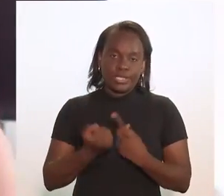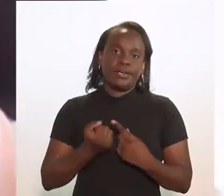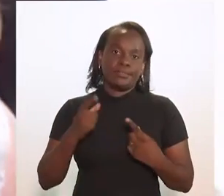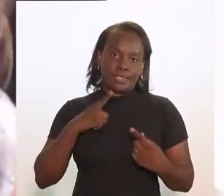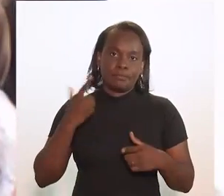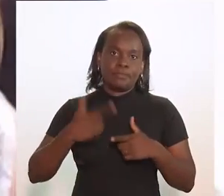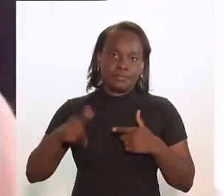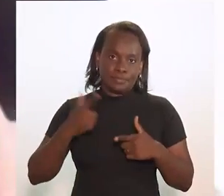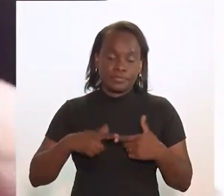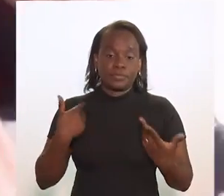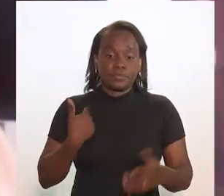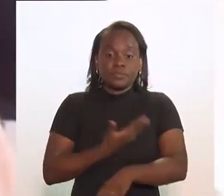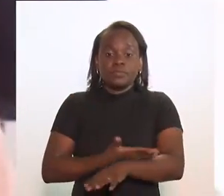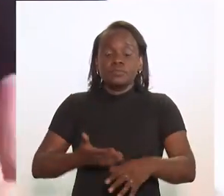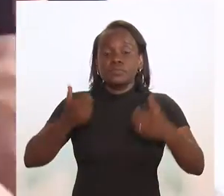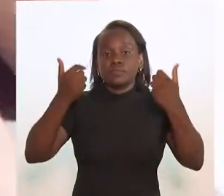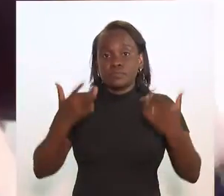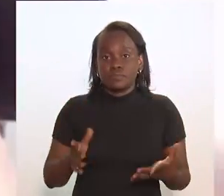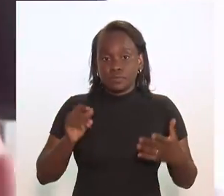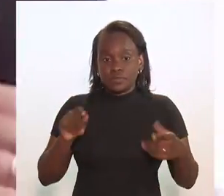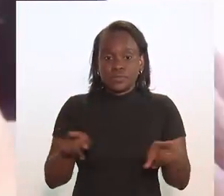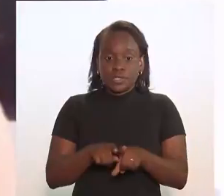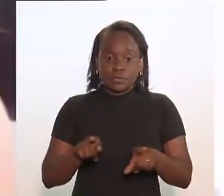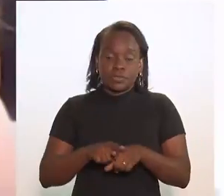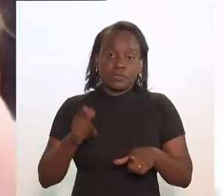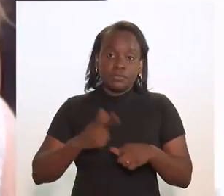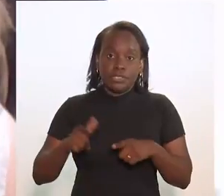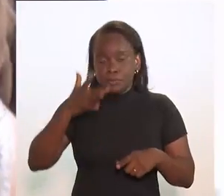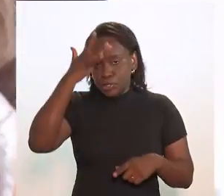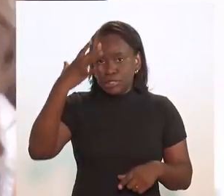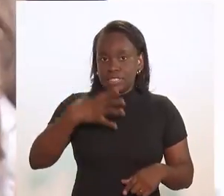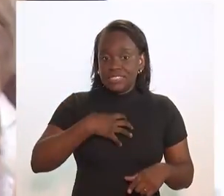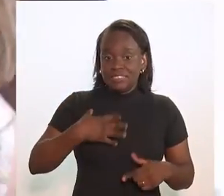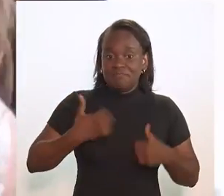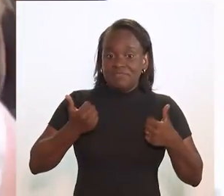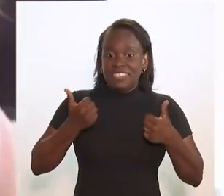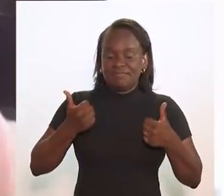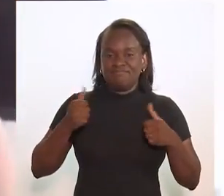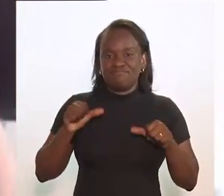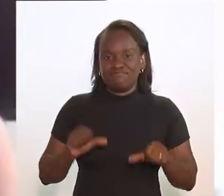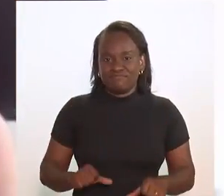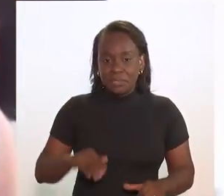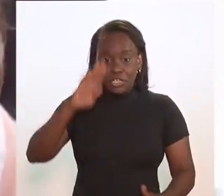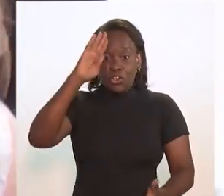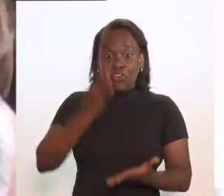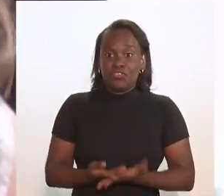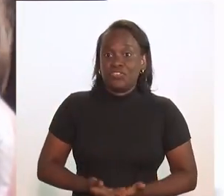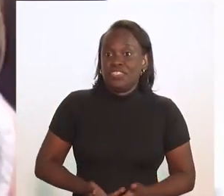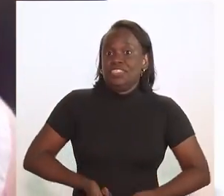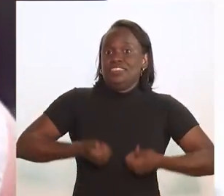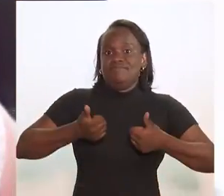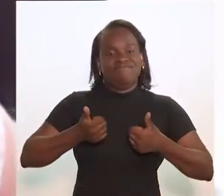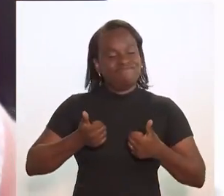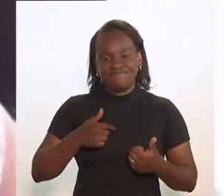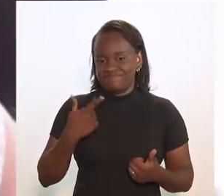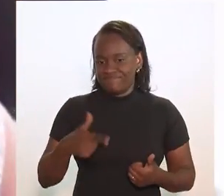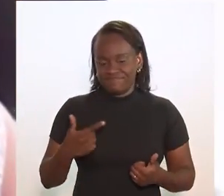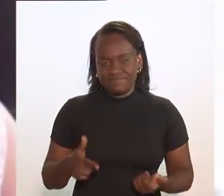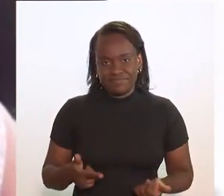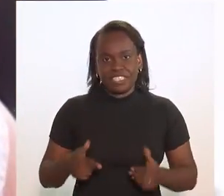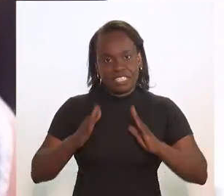social, e eu costumo falar que geram até uma crise de autoestima, né? de confiança do cidadão